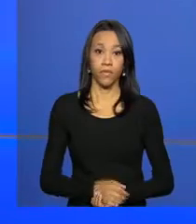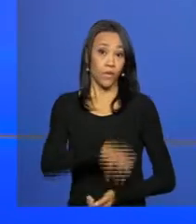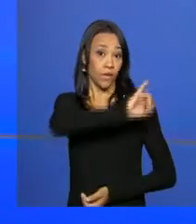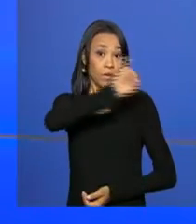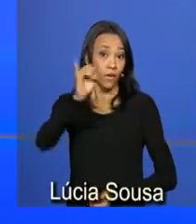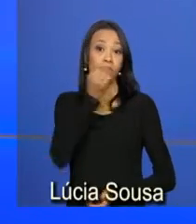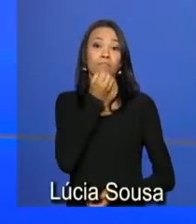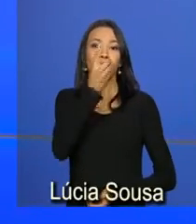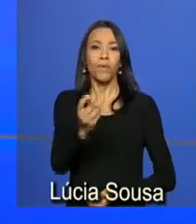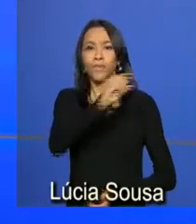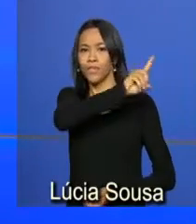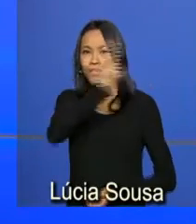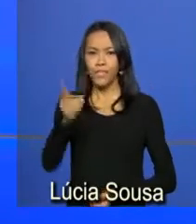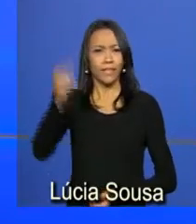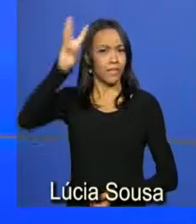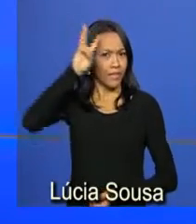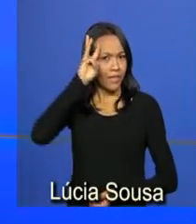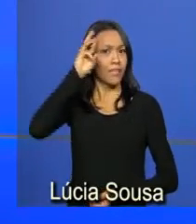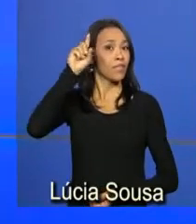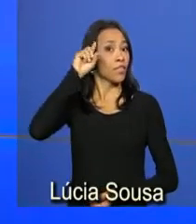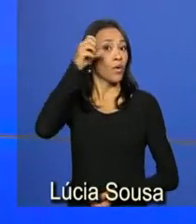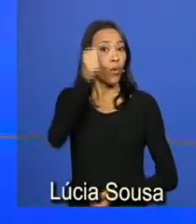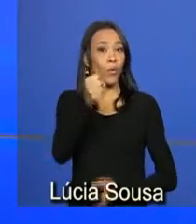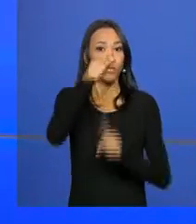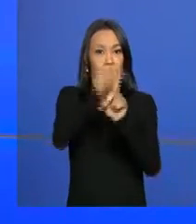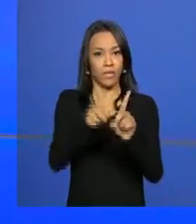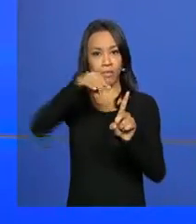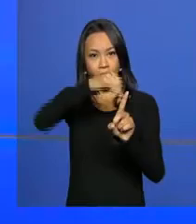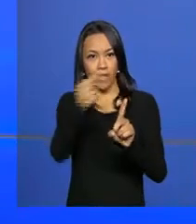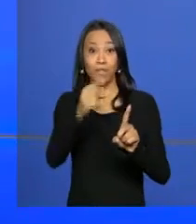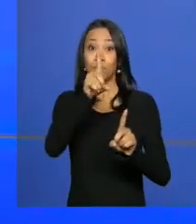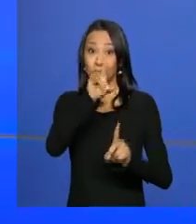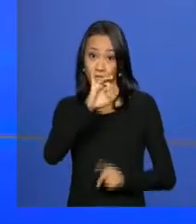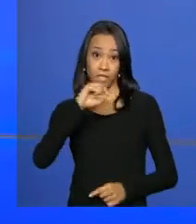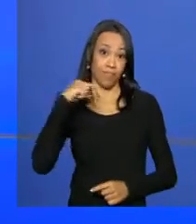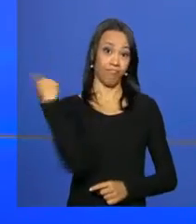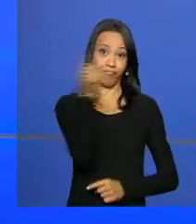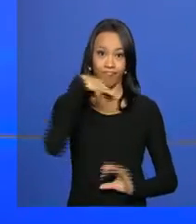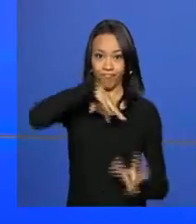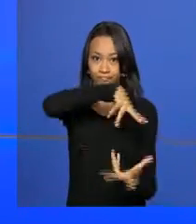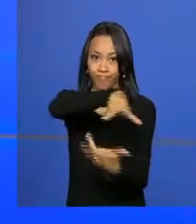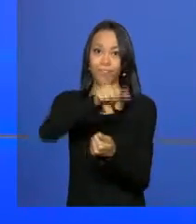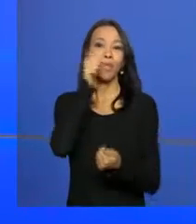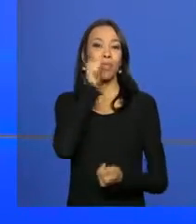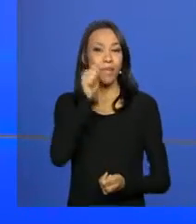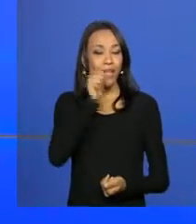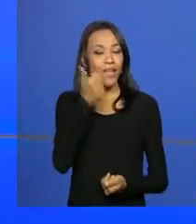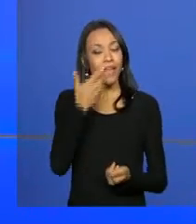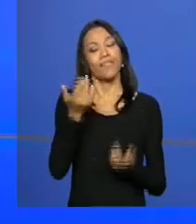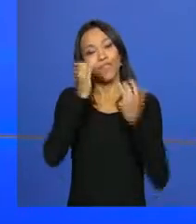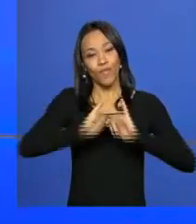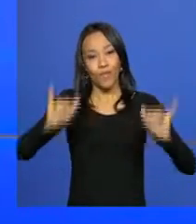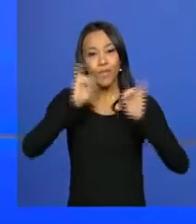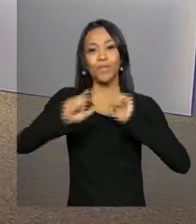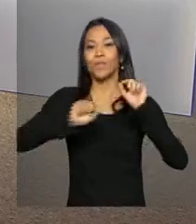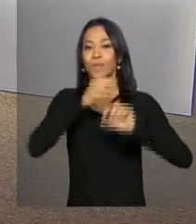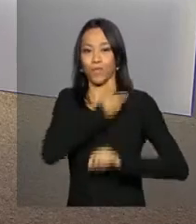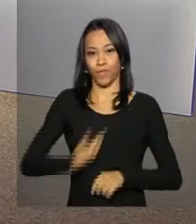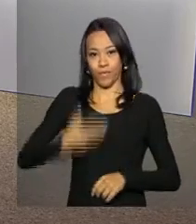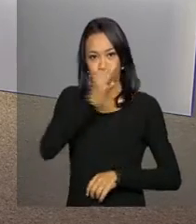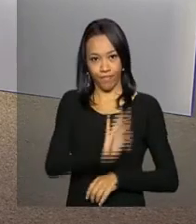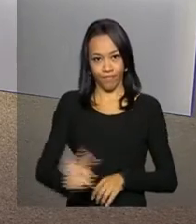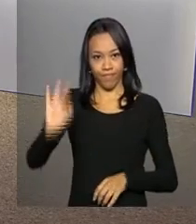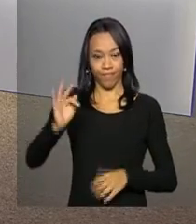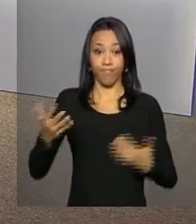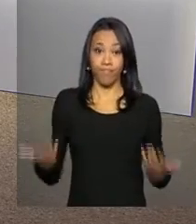Olá, bom dia. Terça-feira, 8 de março, Dia Internacional da Mulher. Chegamos com as notícias do governo federal. A